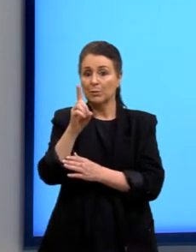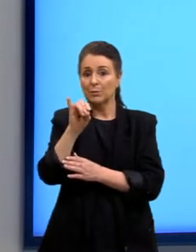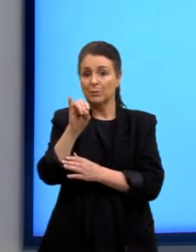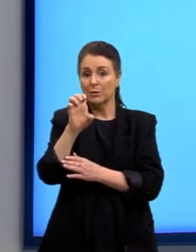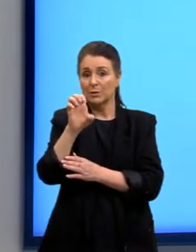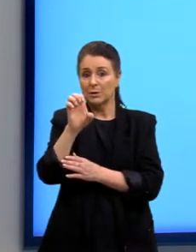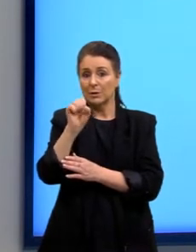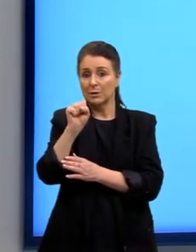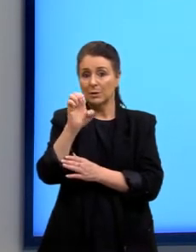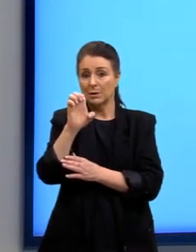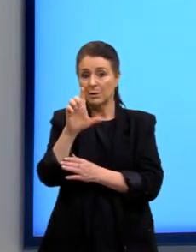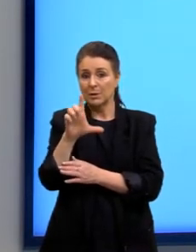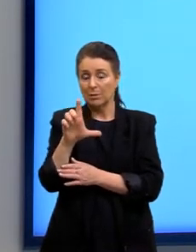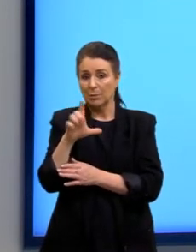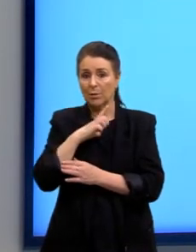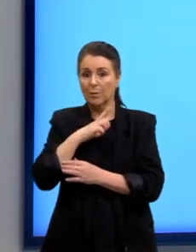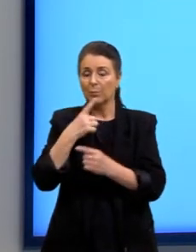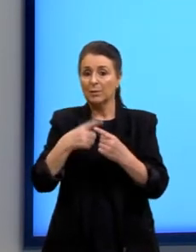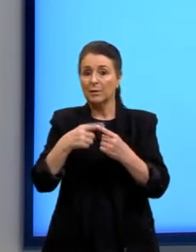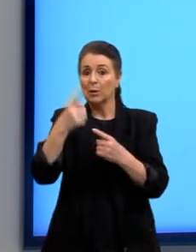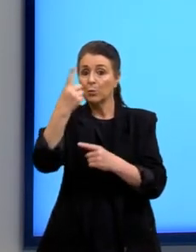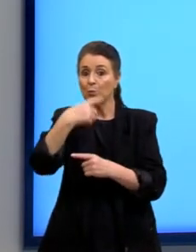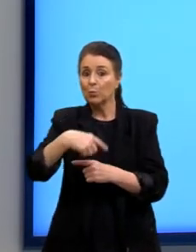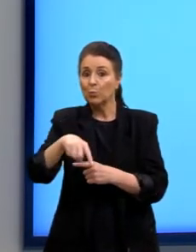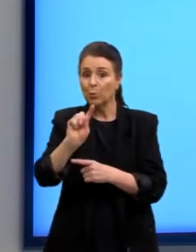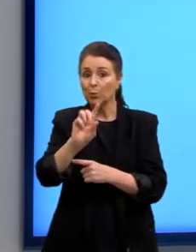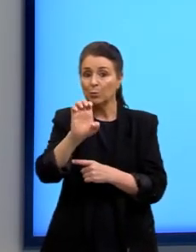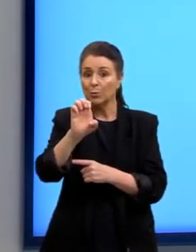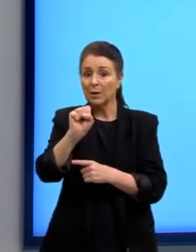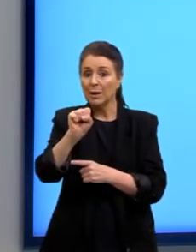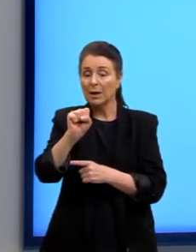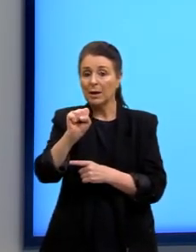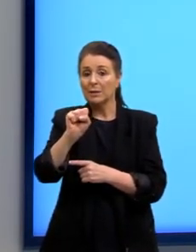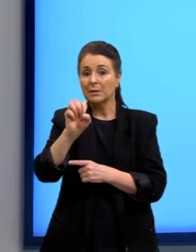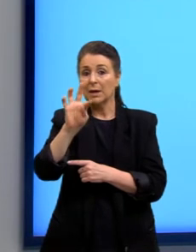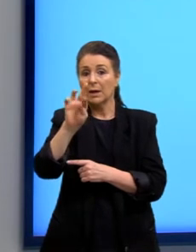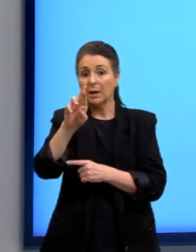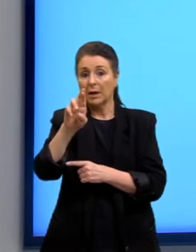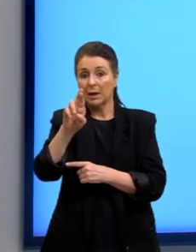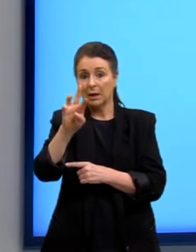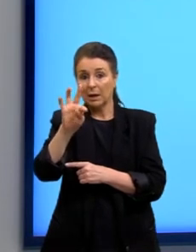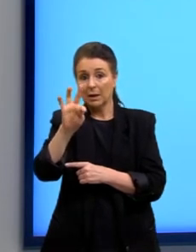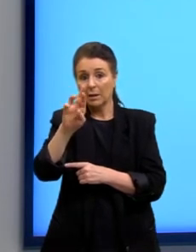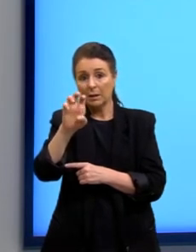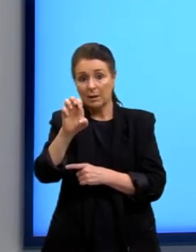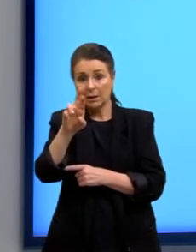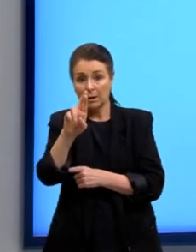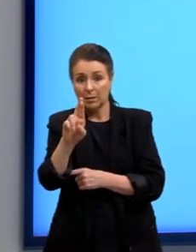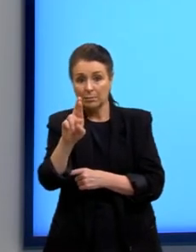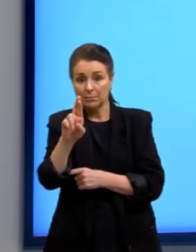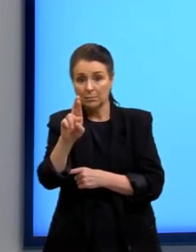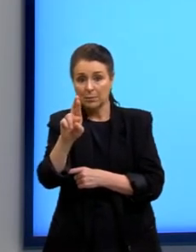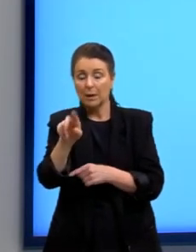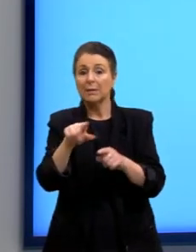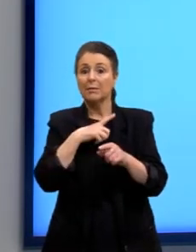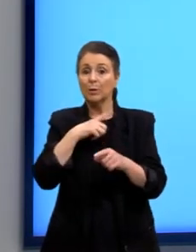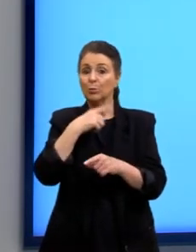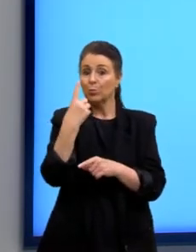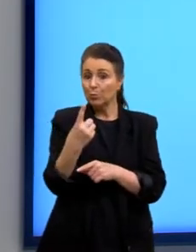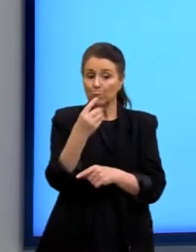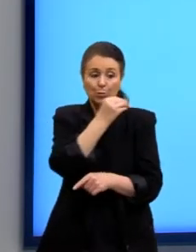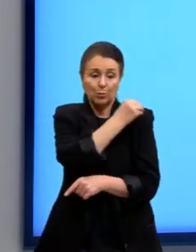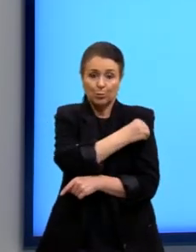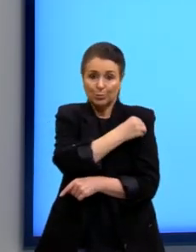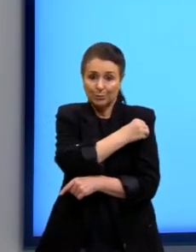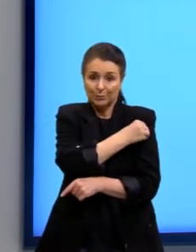que obtém um novo éster a partir de um éster e um álcool. Então, esse